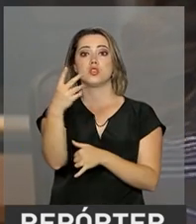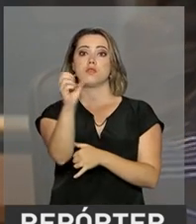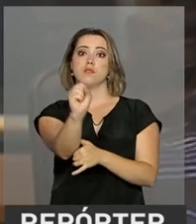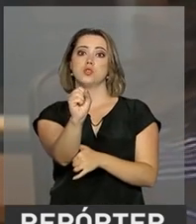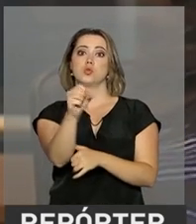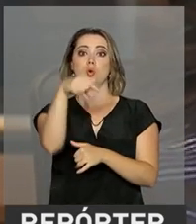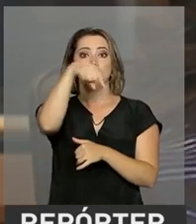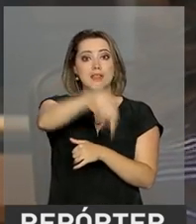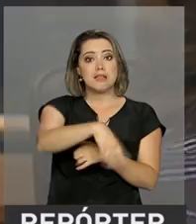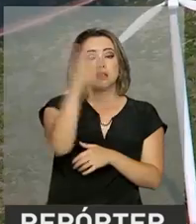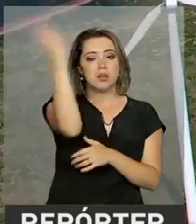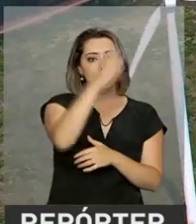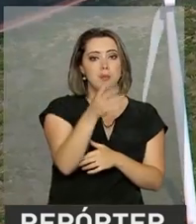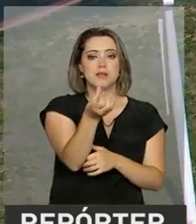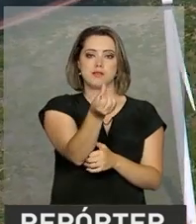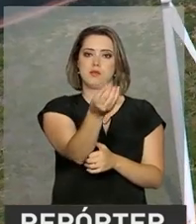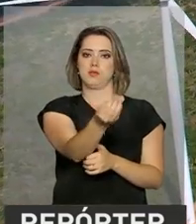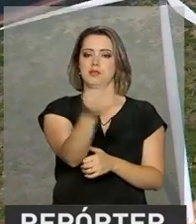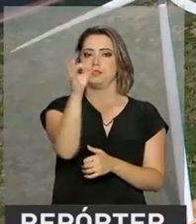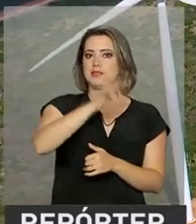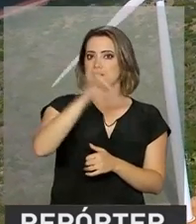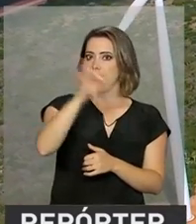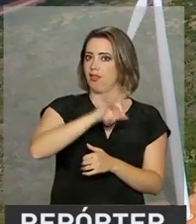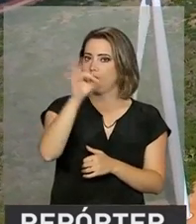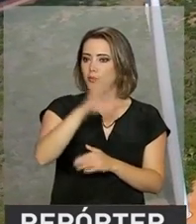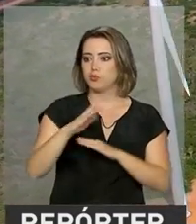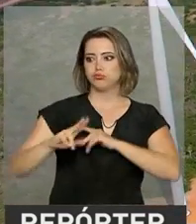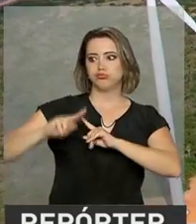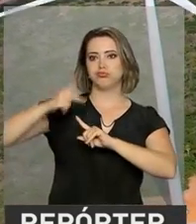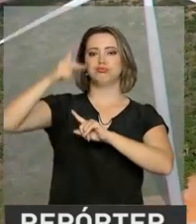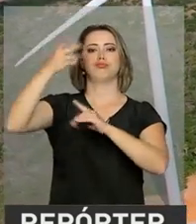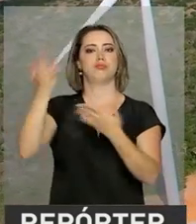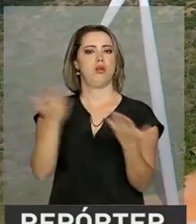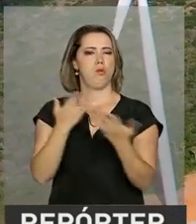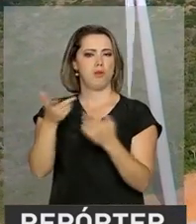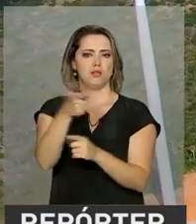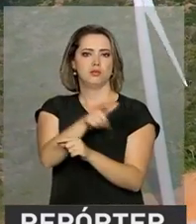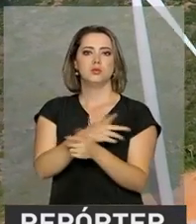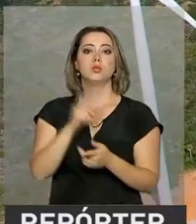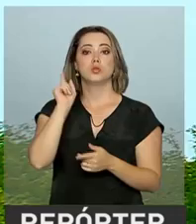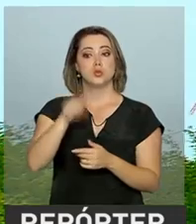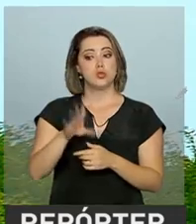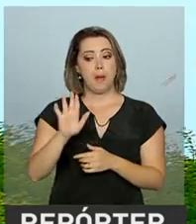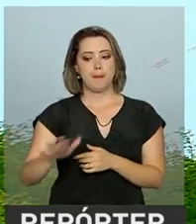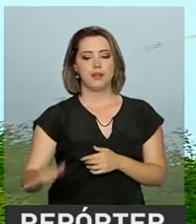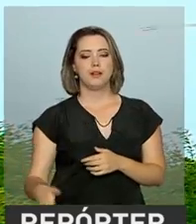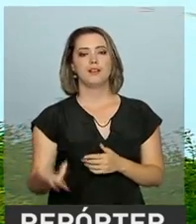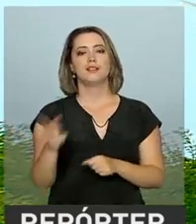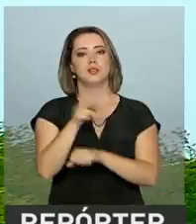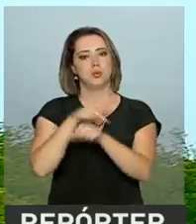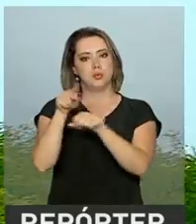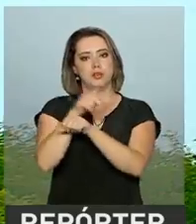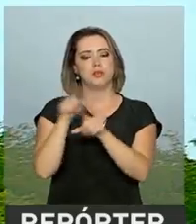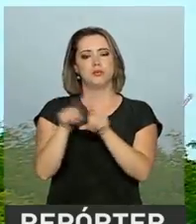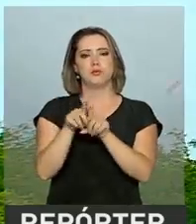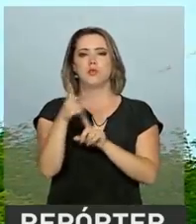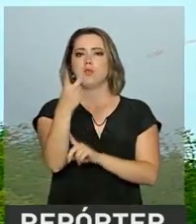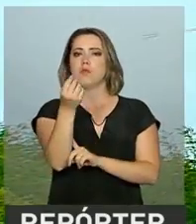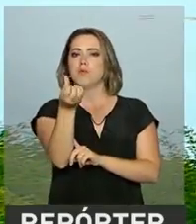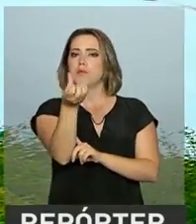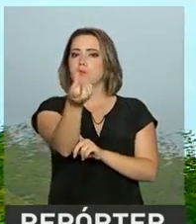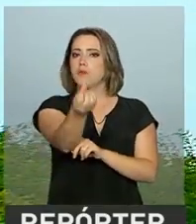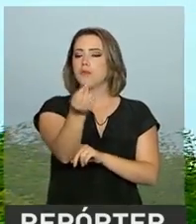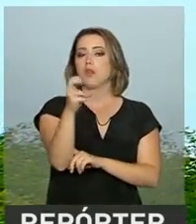Brasil é de 60%. A energia eólica já é a matriz energética mais barata do país. Em 2016, o Brasil